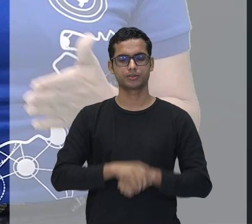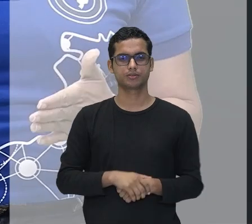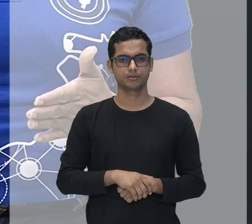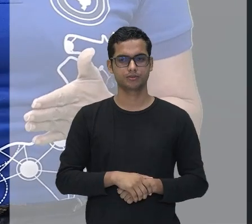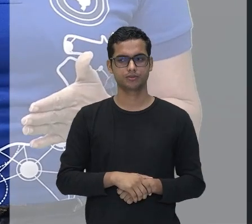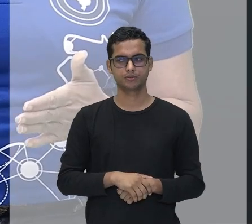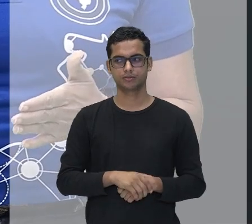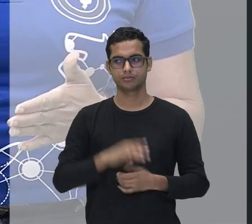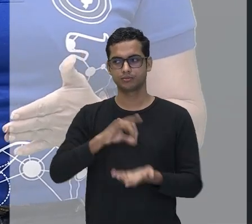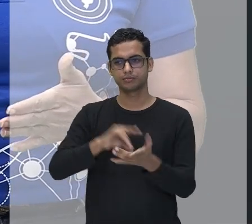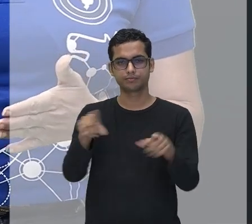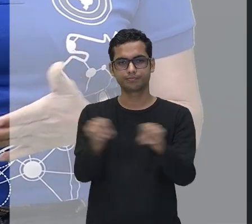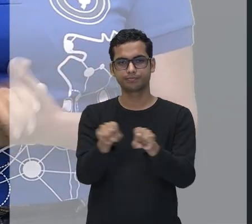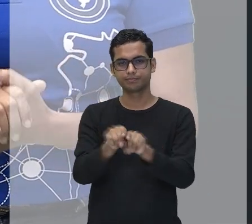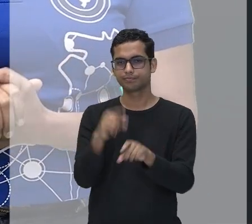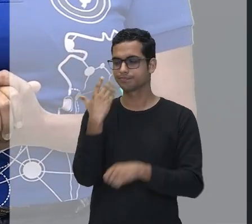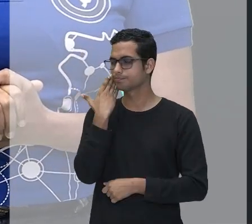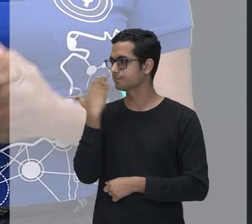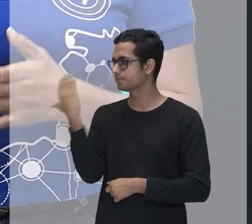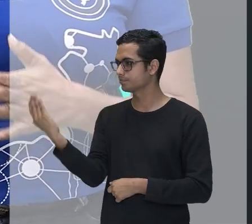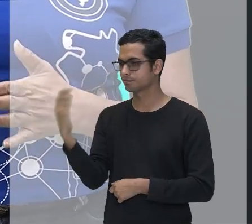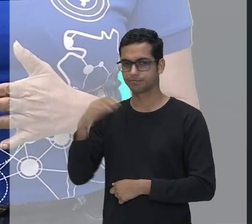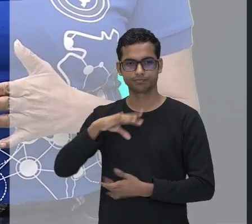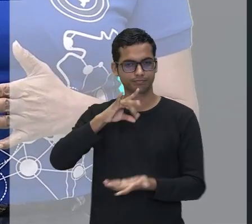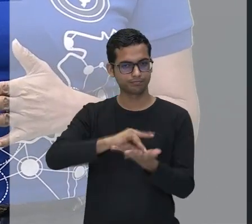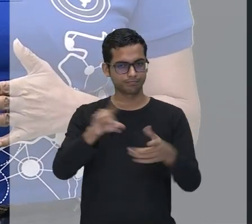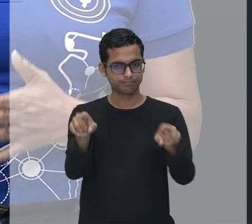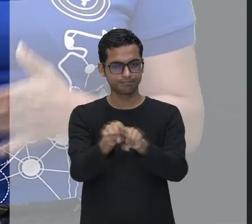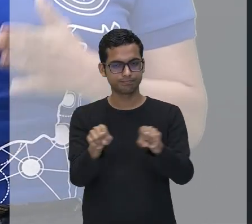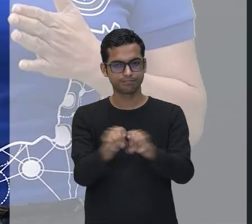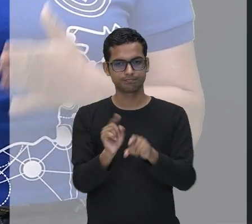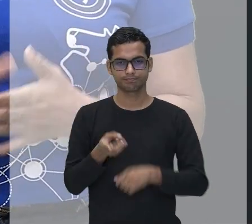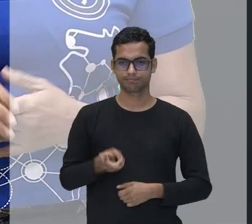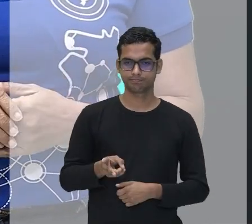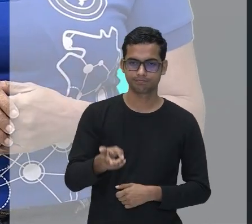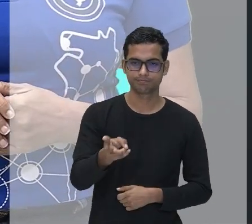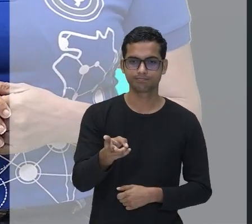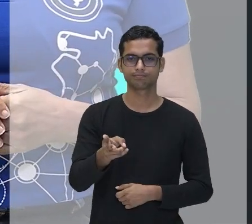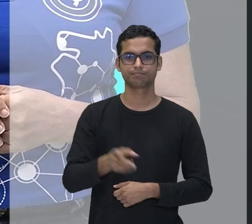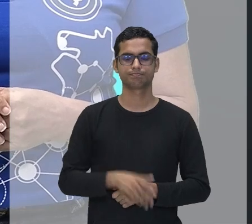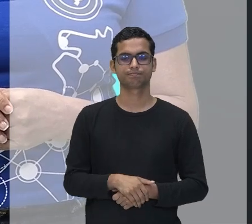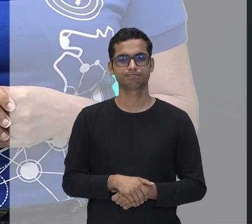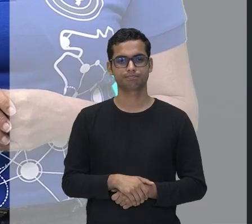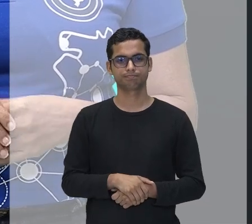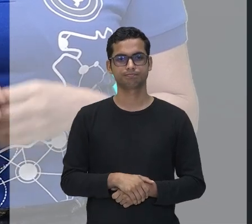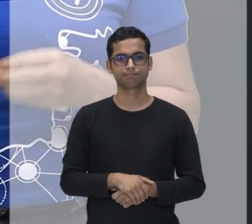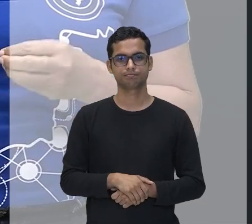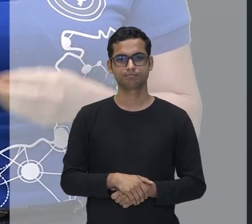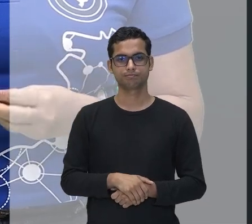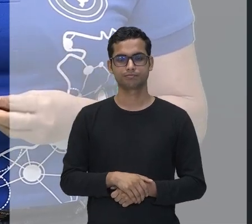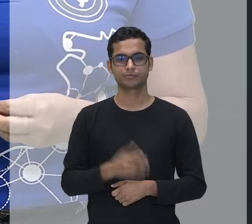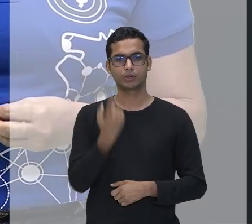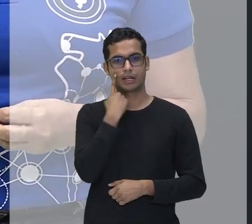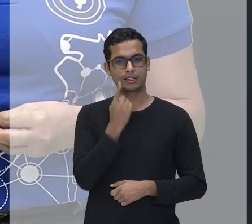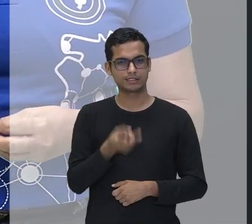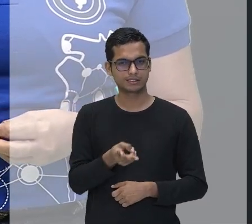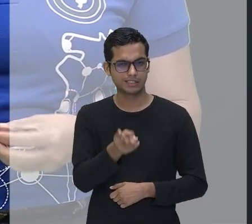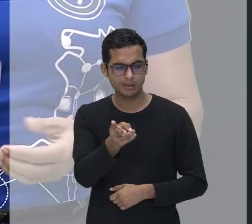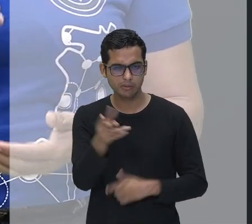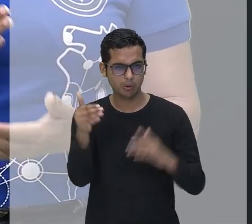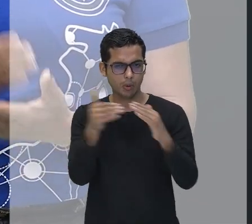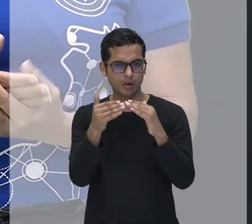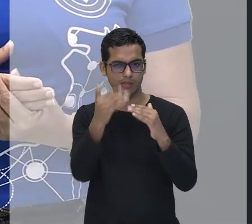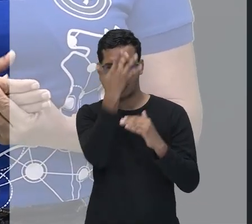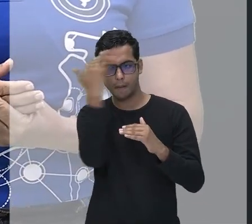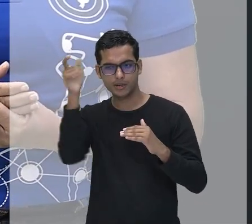né? É muito bom concordar, né? Mas nem sempre isso acontece. Mas na nossa língua portuguesa é necessário,